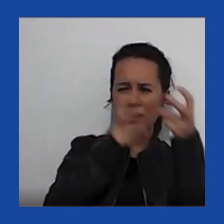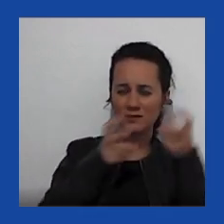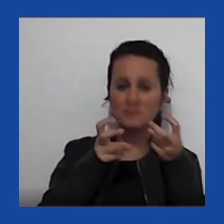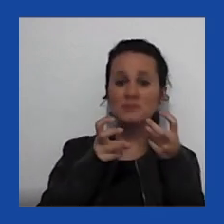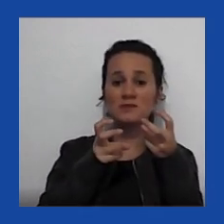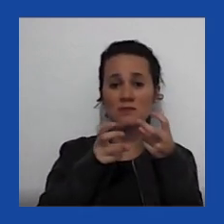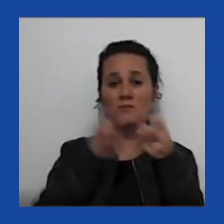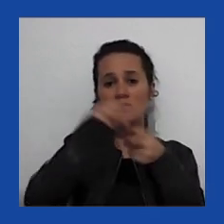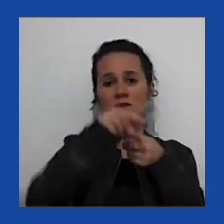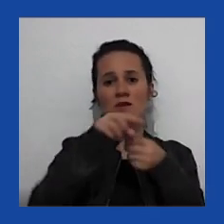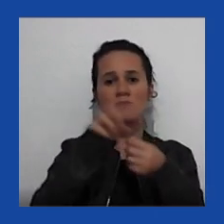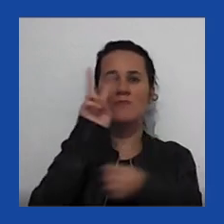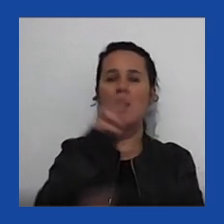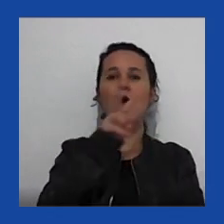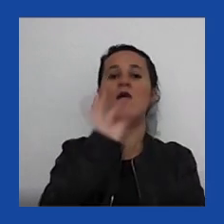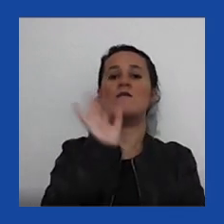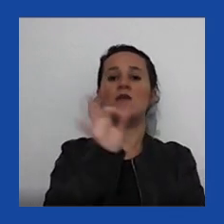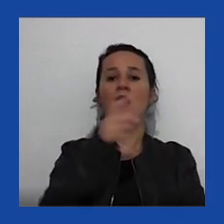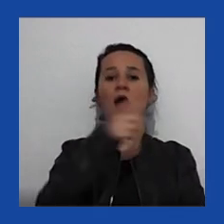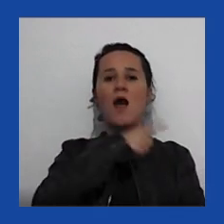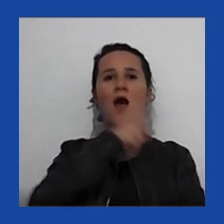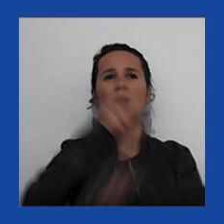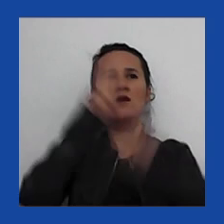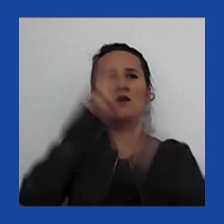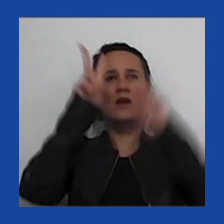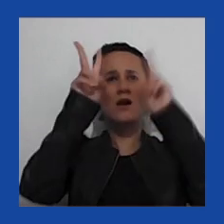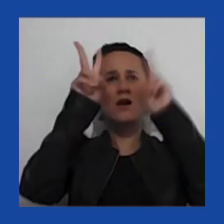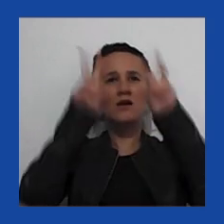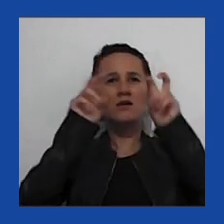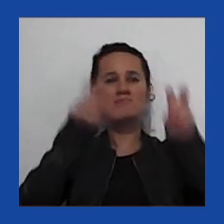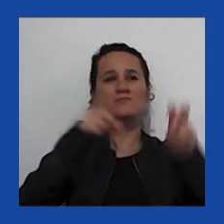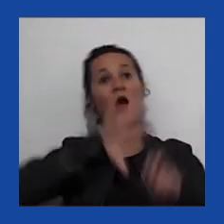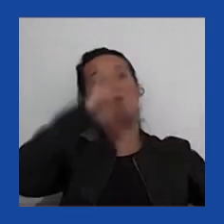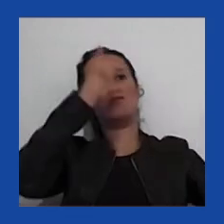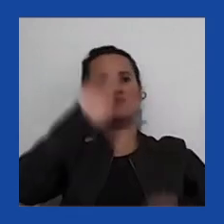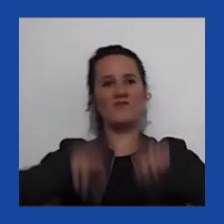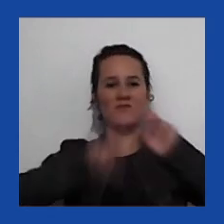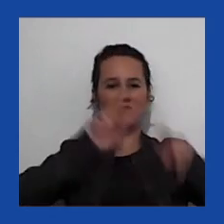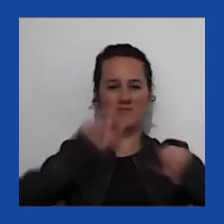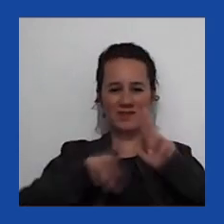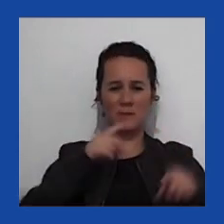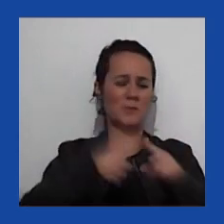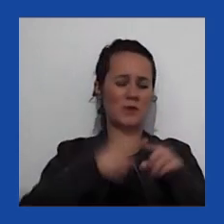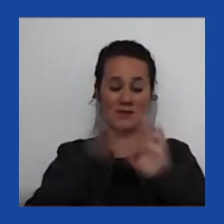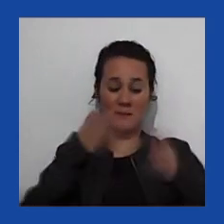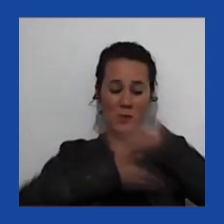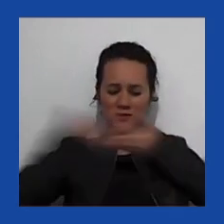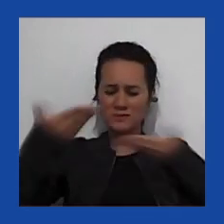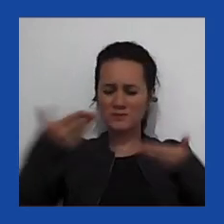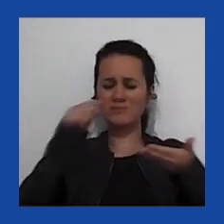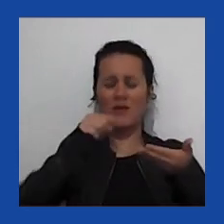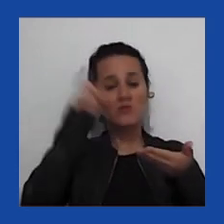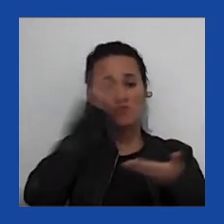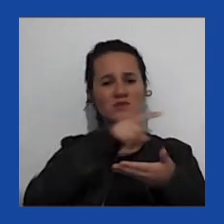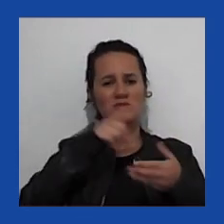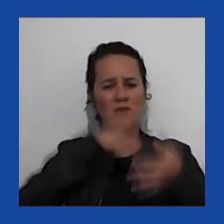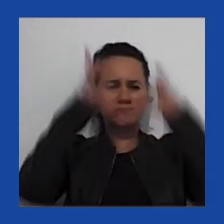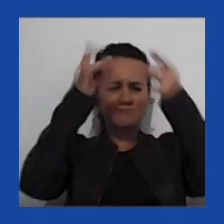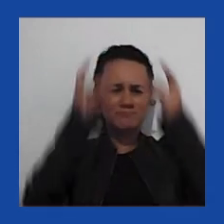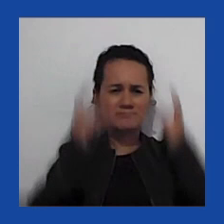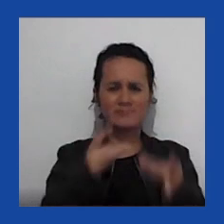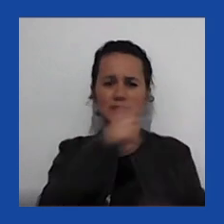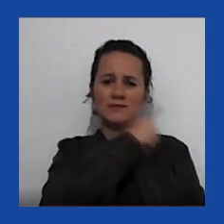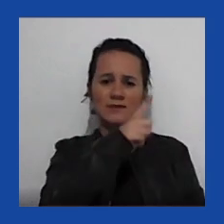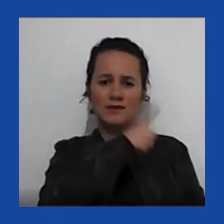para cada caso, tem interpretações diferentes. Porque democracia é complexa, porque democracia tem o princípio da